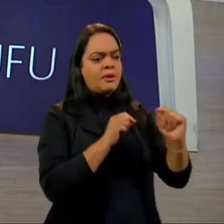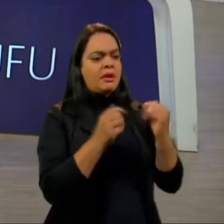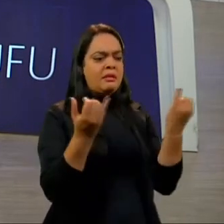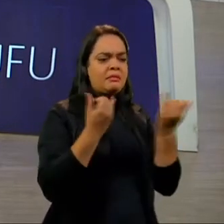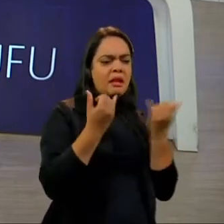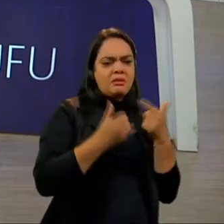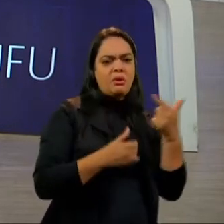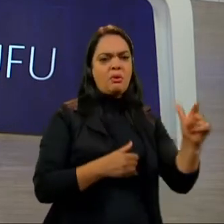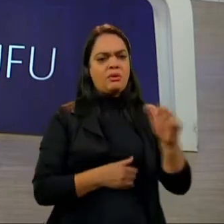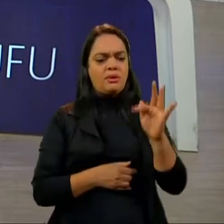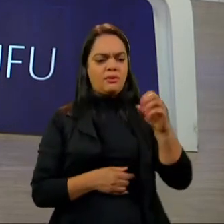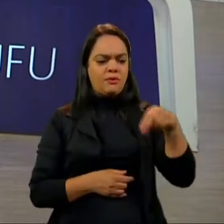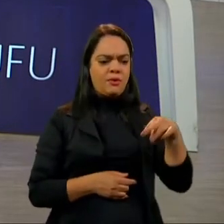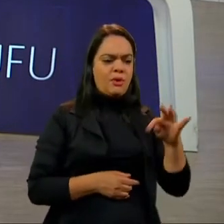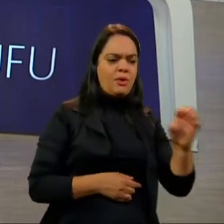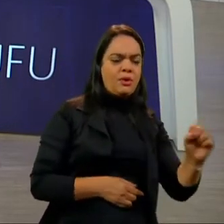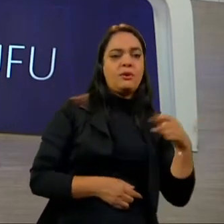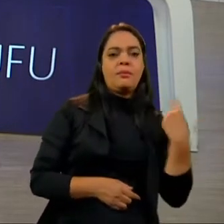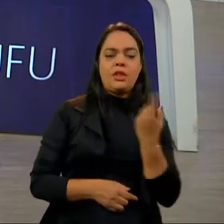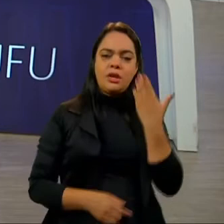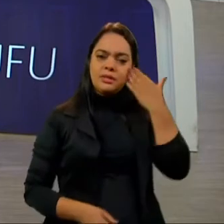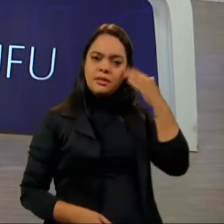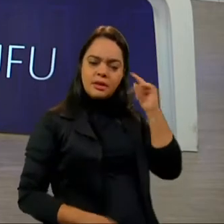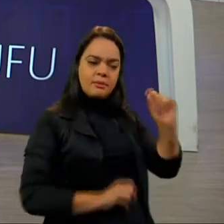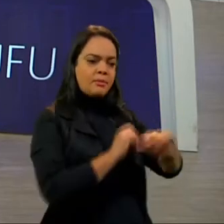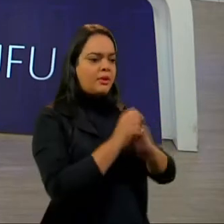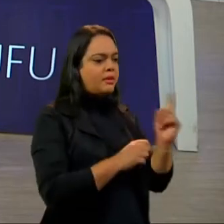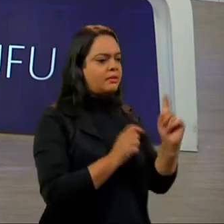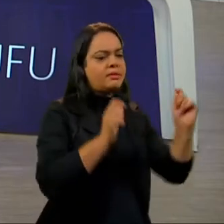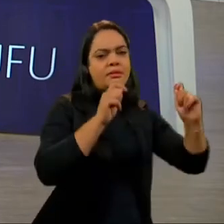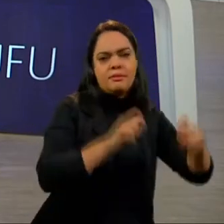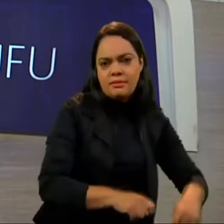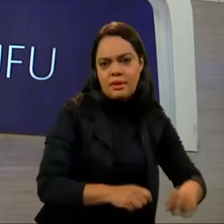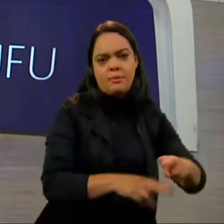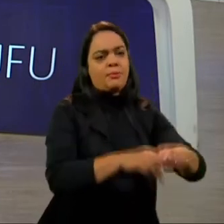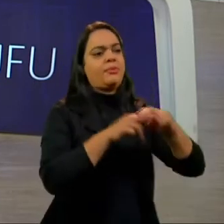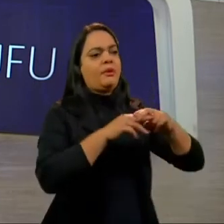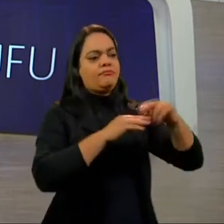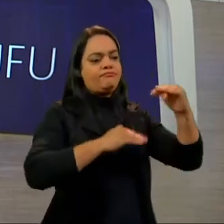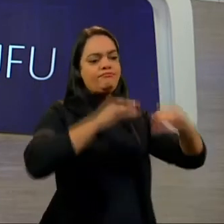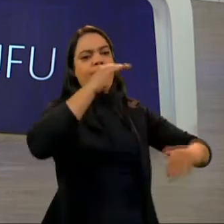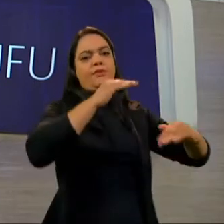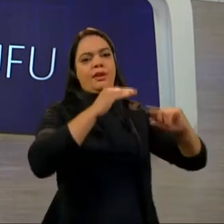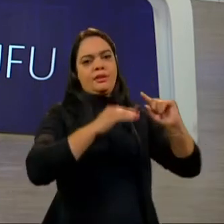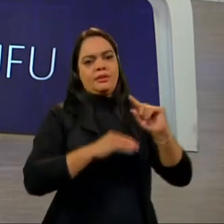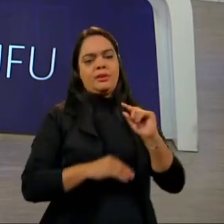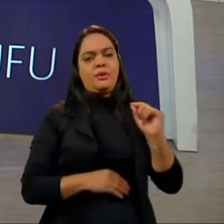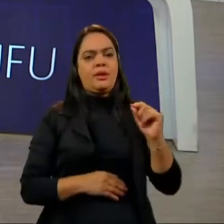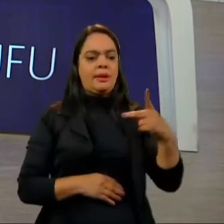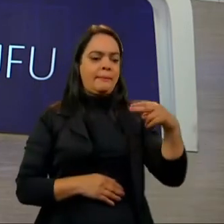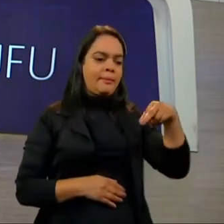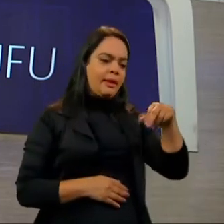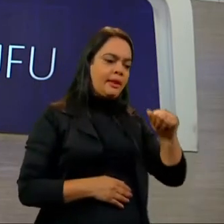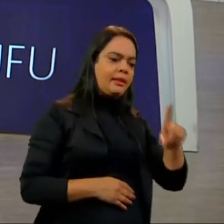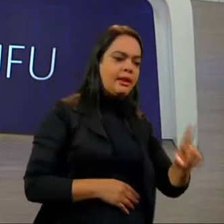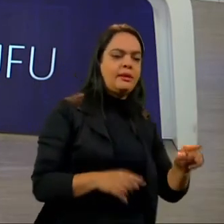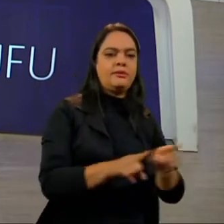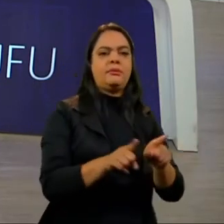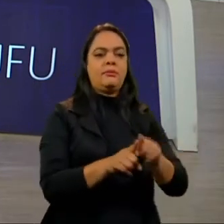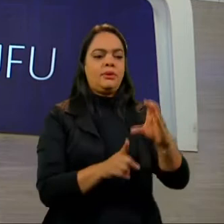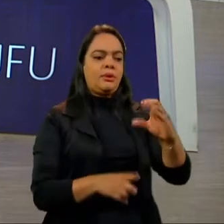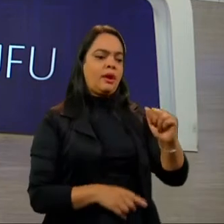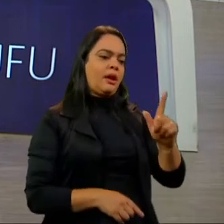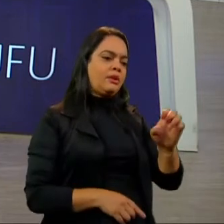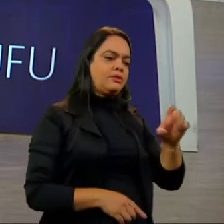de outras fontes, mas a gente sabe que não tem sido suficiente dada a discrepância que a gente vê dos dados da PNAD com os dados do novo Caged.